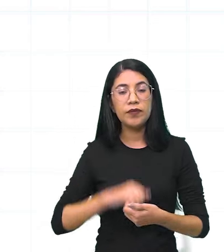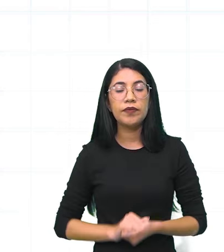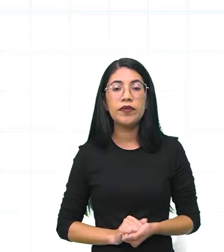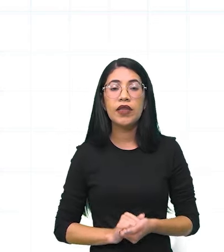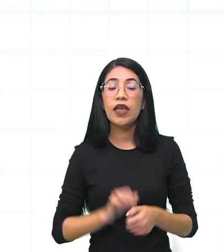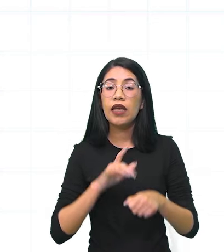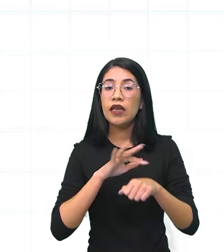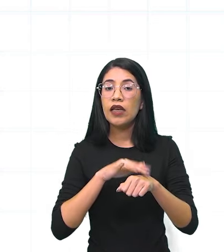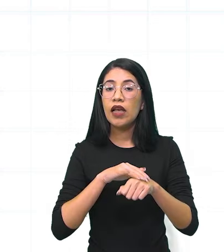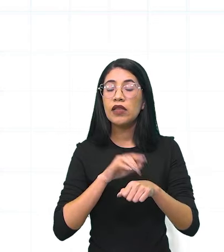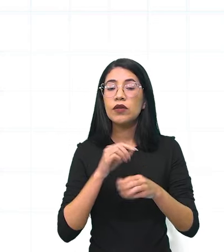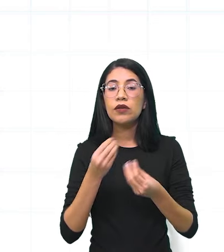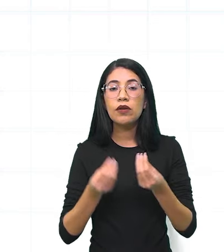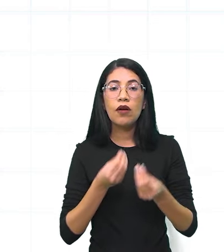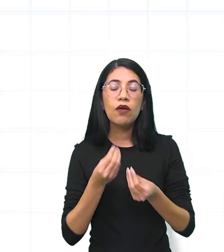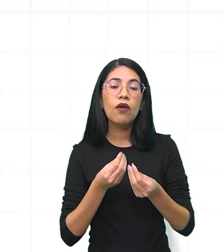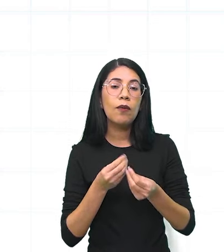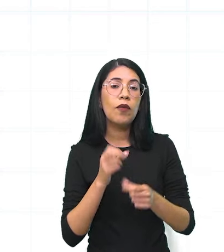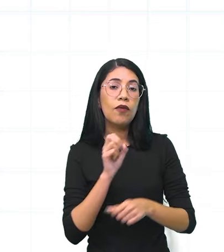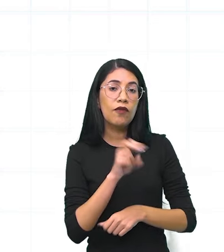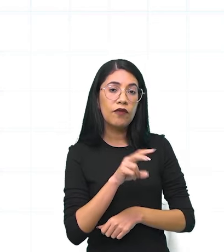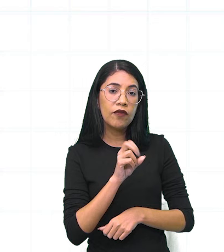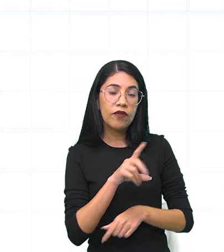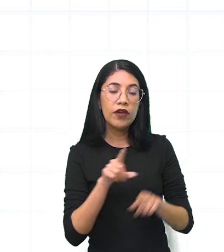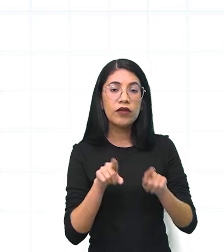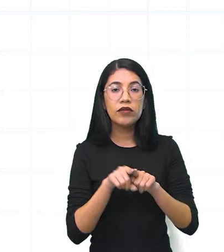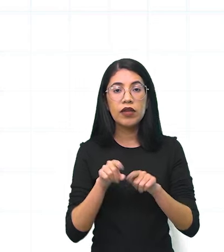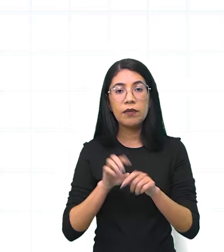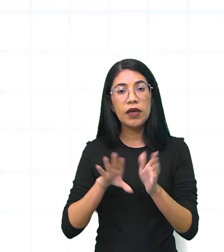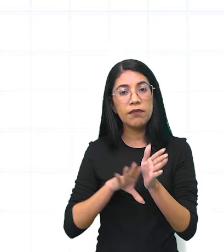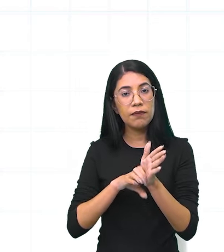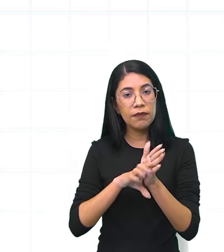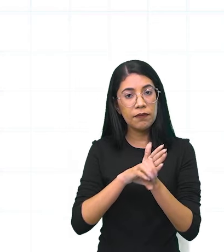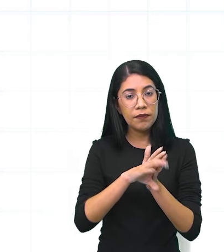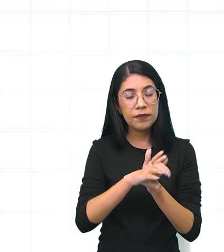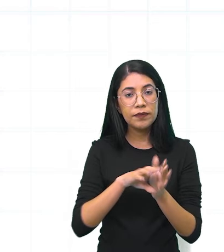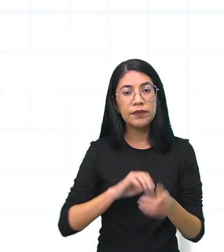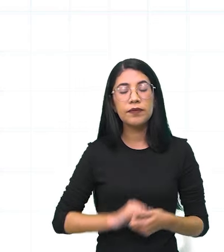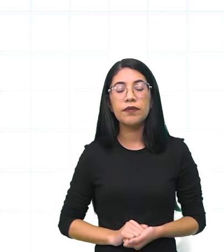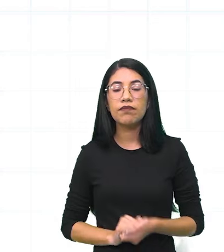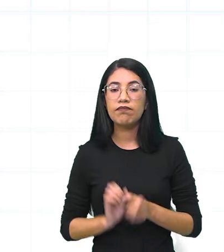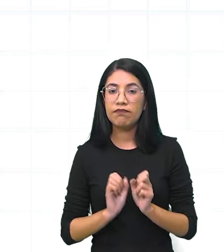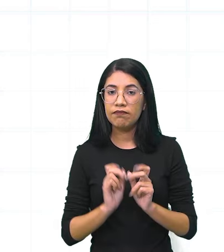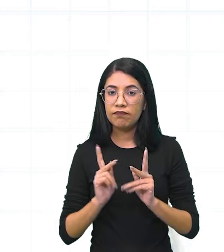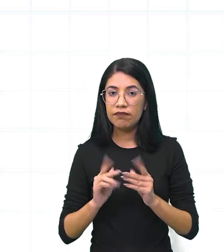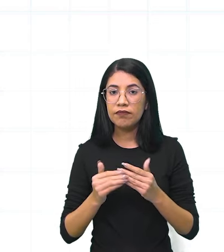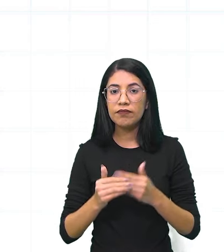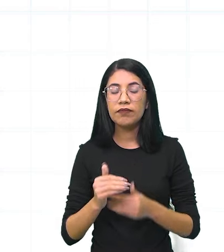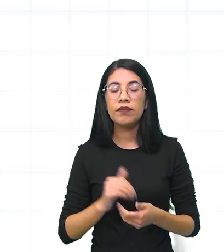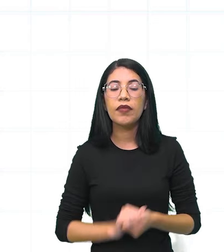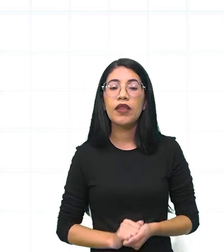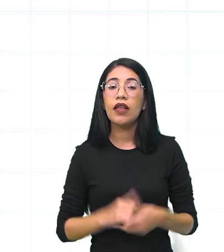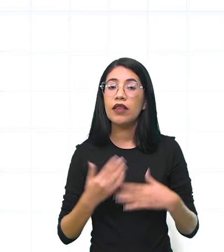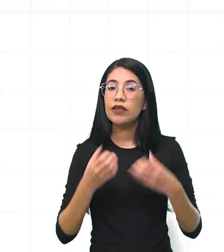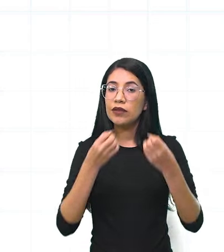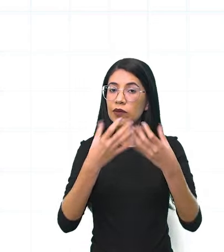essas doenças podem ser causadas por quem? Pelos vírus ou bactérias. Muito bem. Então, a falou que é necessário